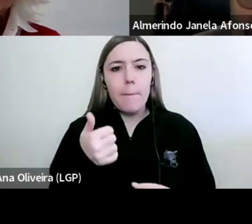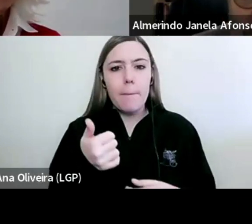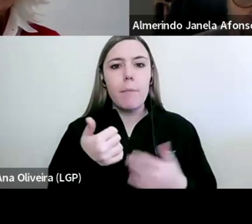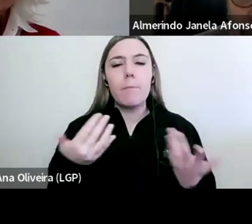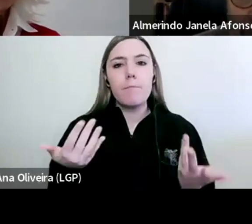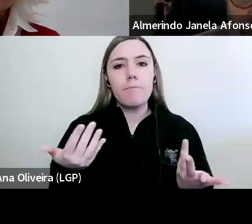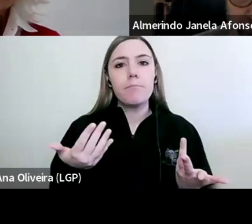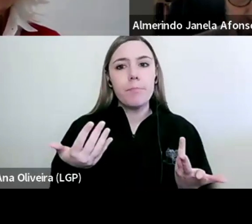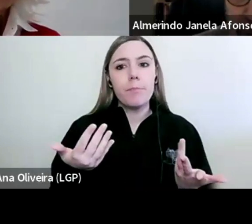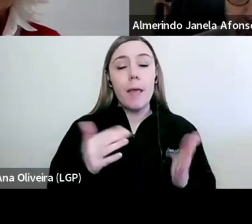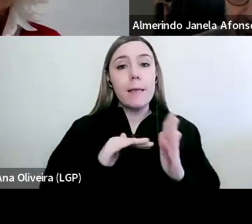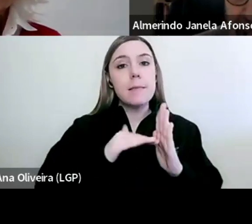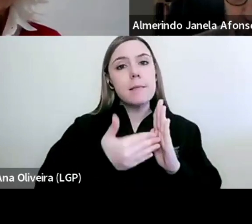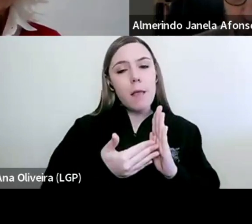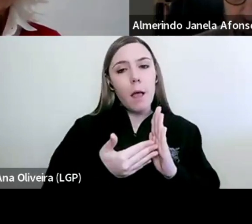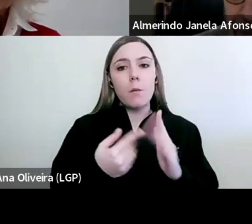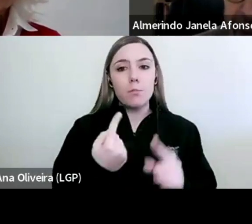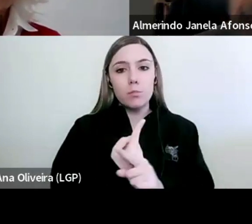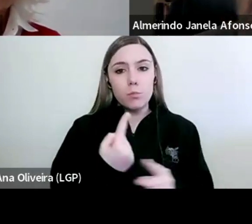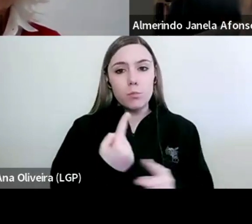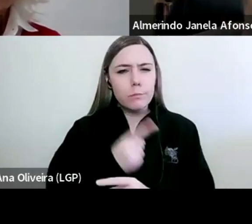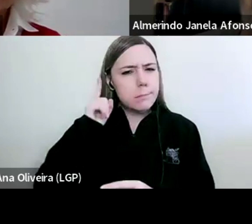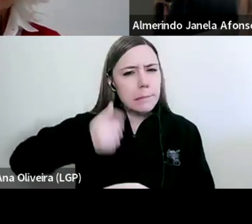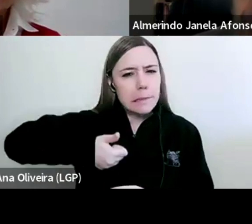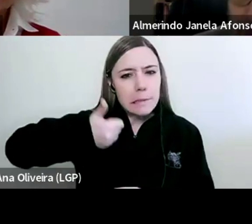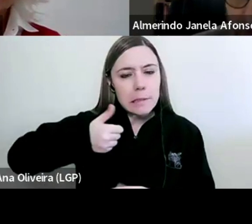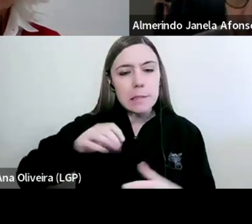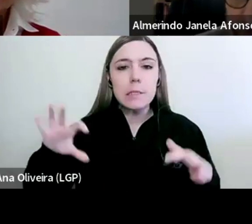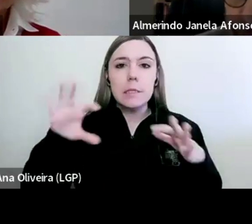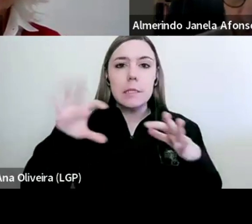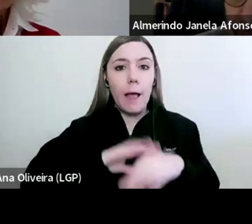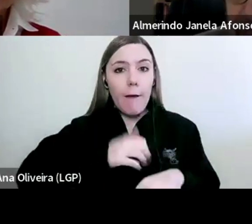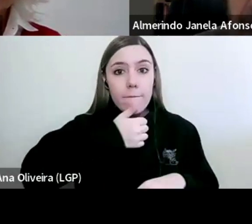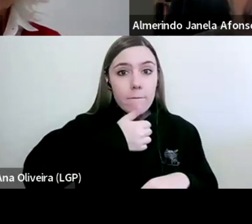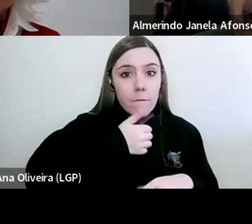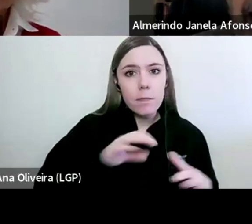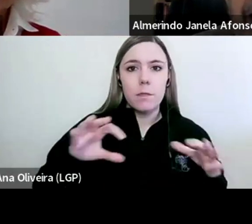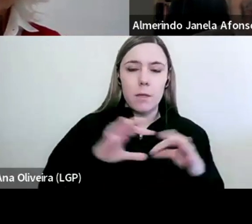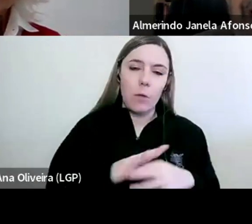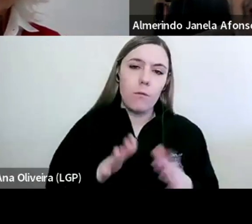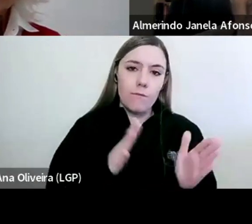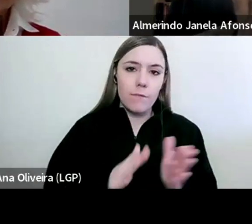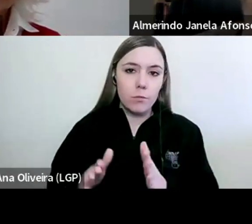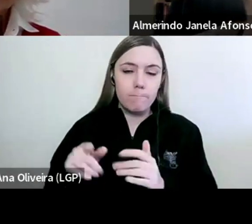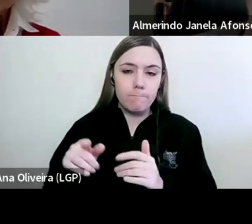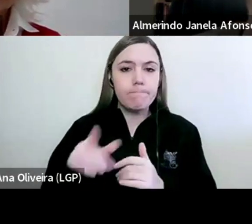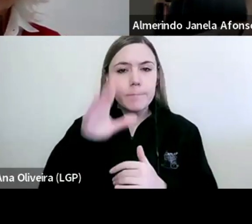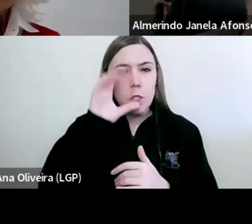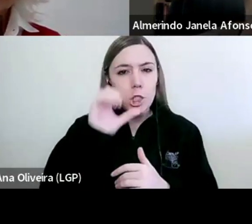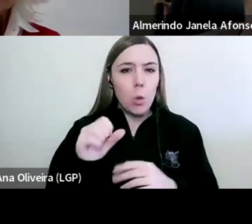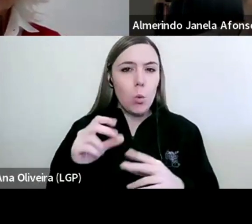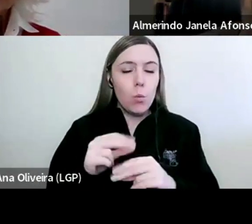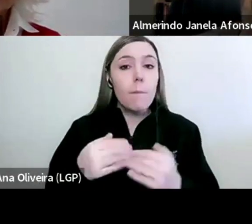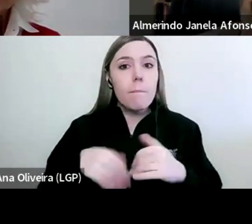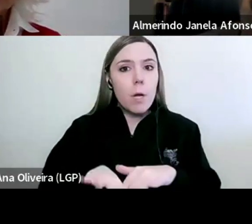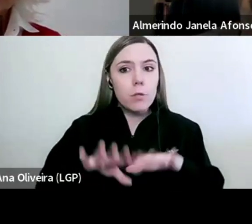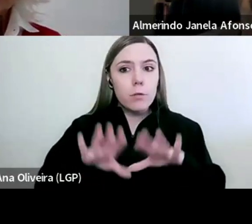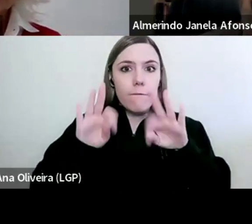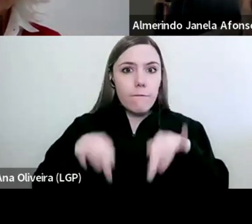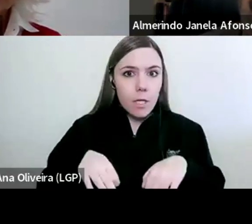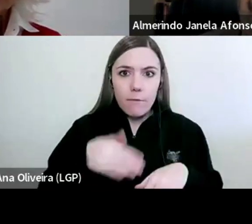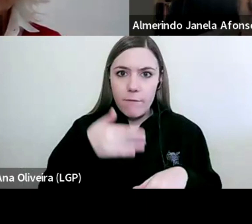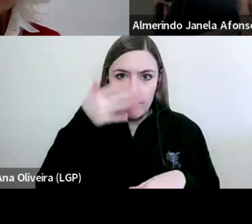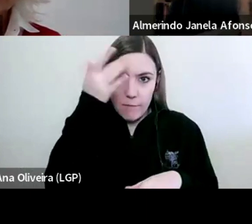instrumento fundamental do regime ditatorial do Estado Novo e que não seriam abolidos facilmente.